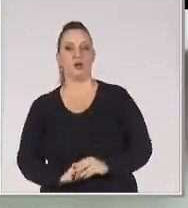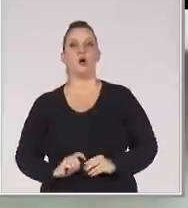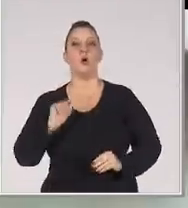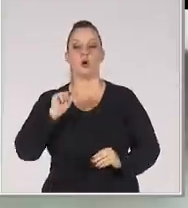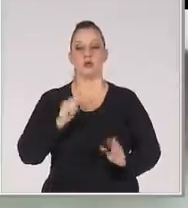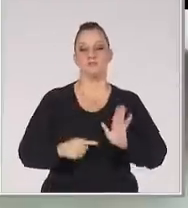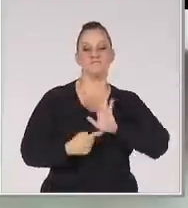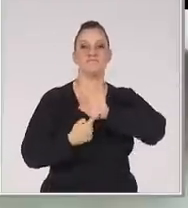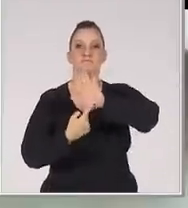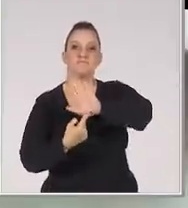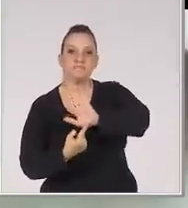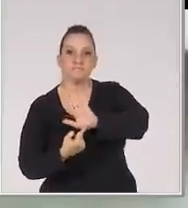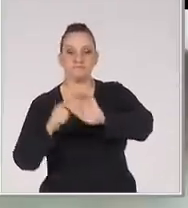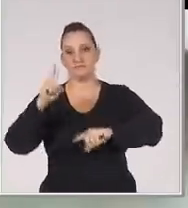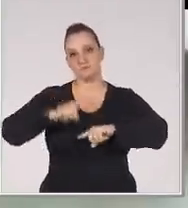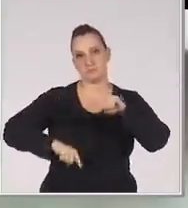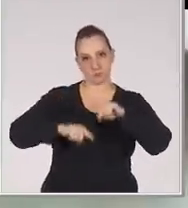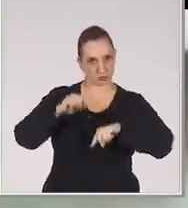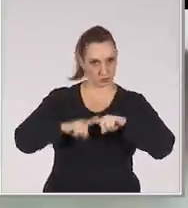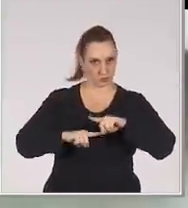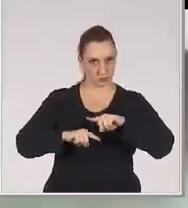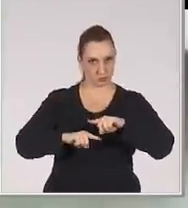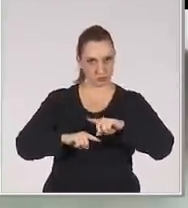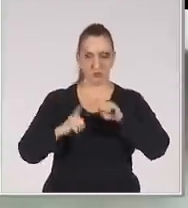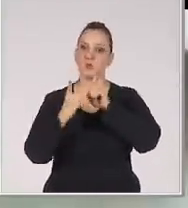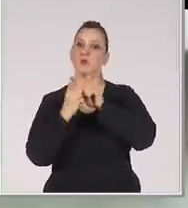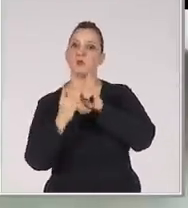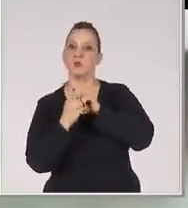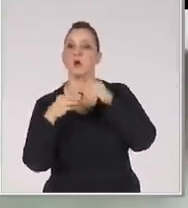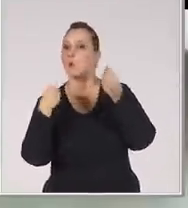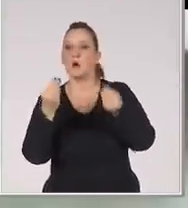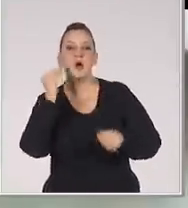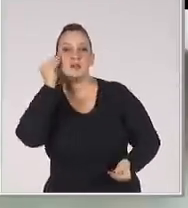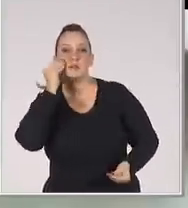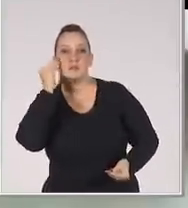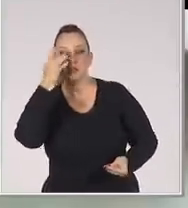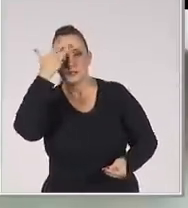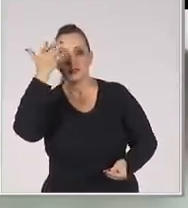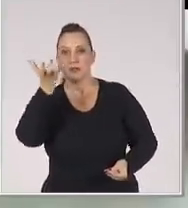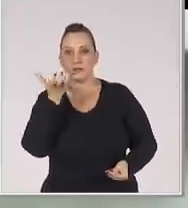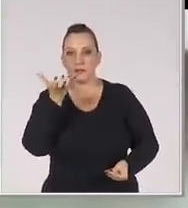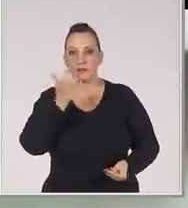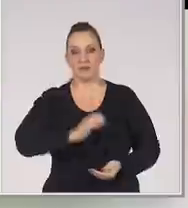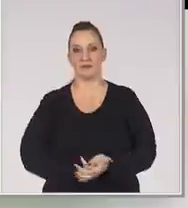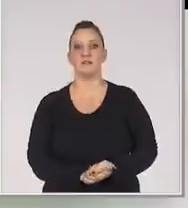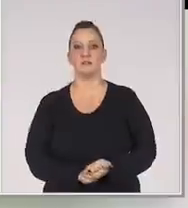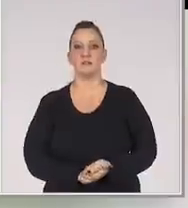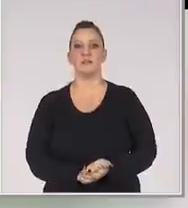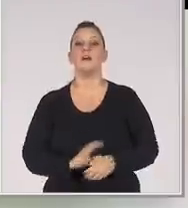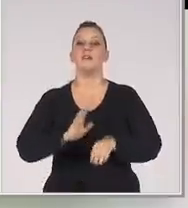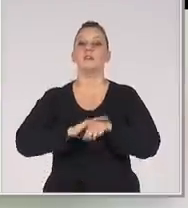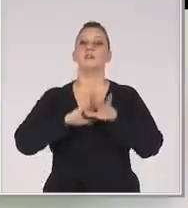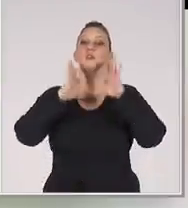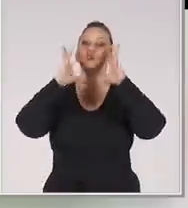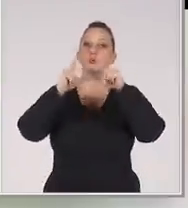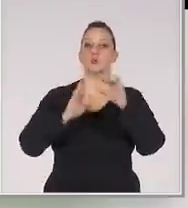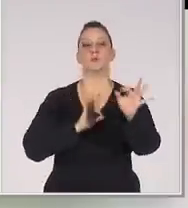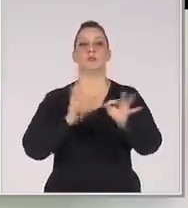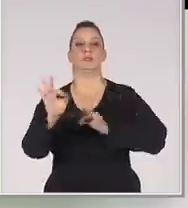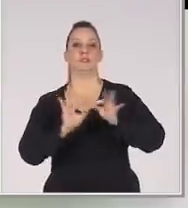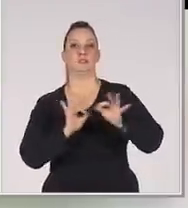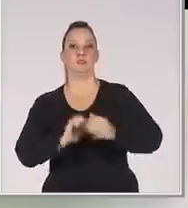que ela quer passar Com esses produtos e serviços? Que experiência ela quer que o cliente tenha? E aí fazer todo um